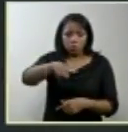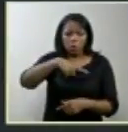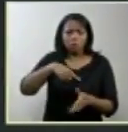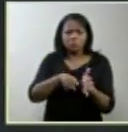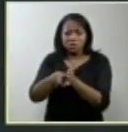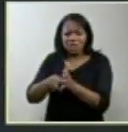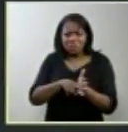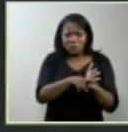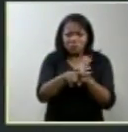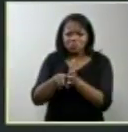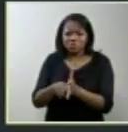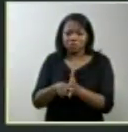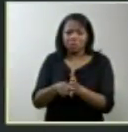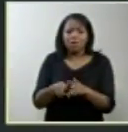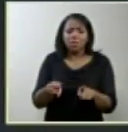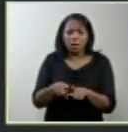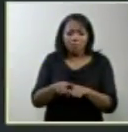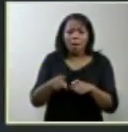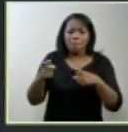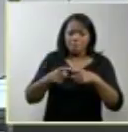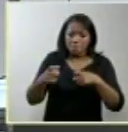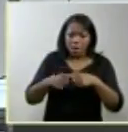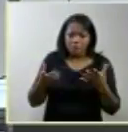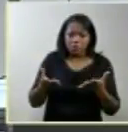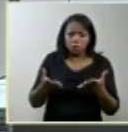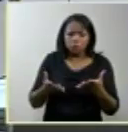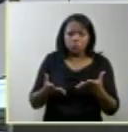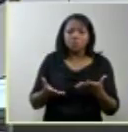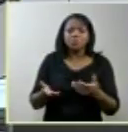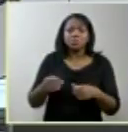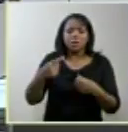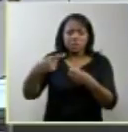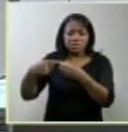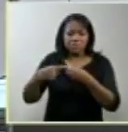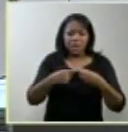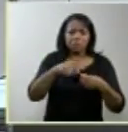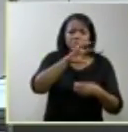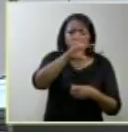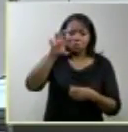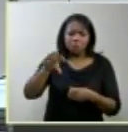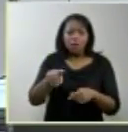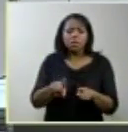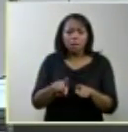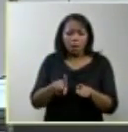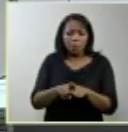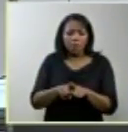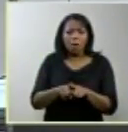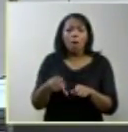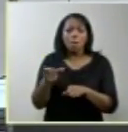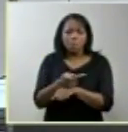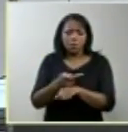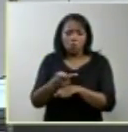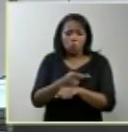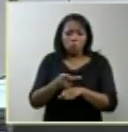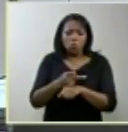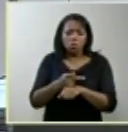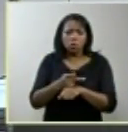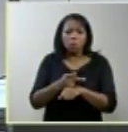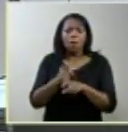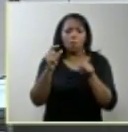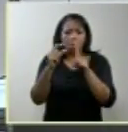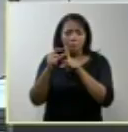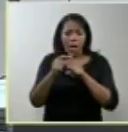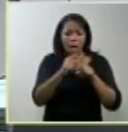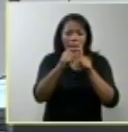médicos juristas de centros urbanos o feto anencefálico também procura um vocabulário disponível